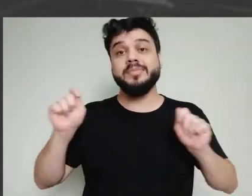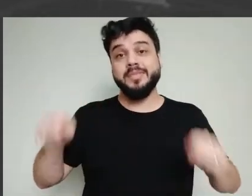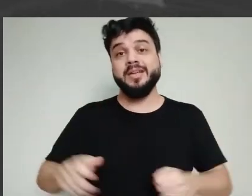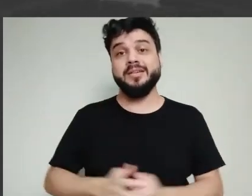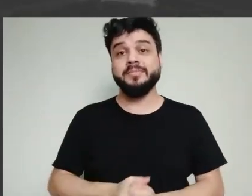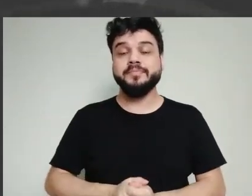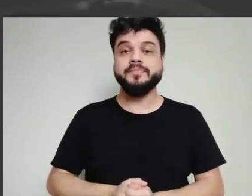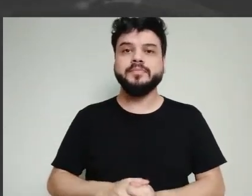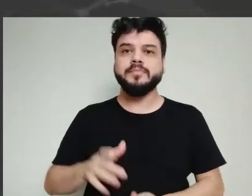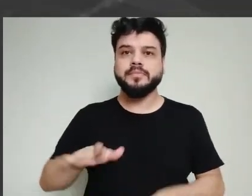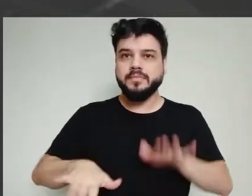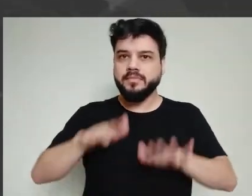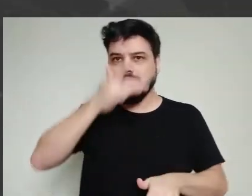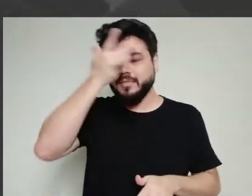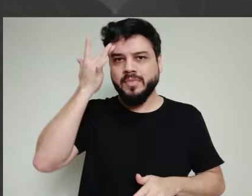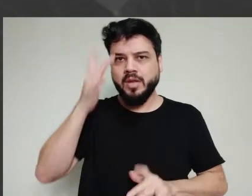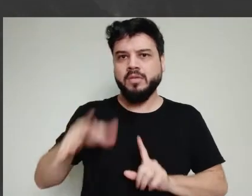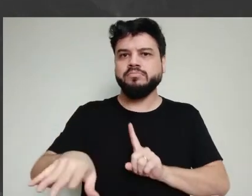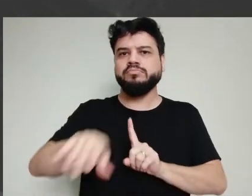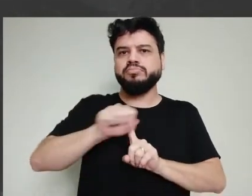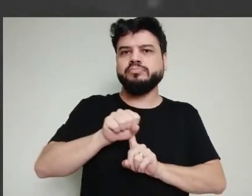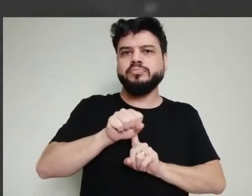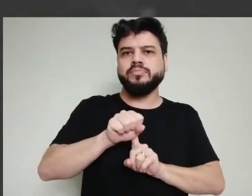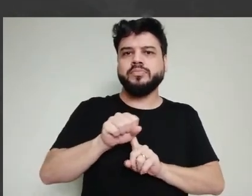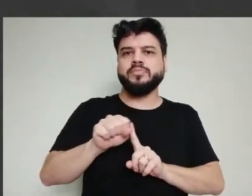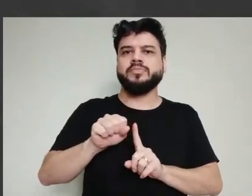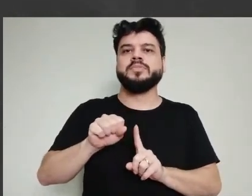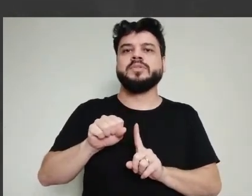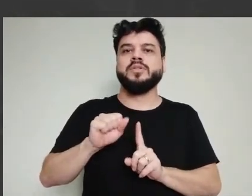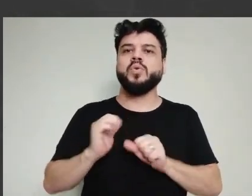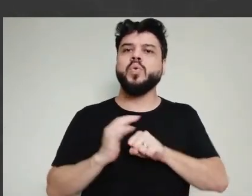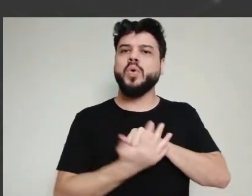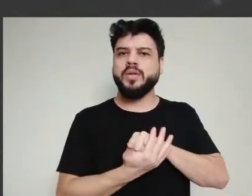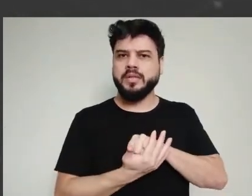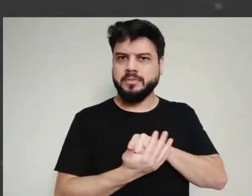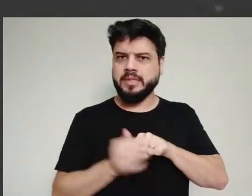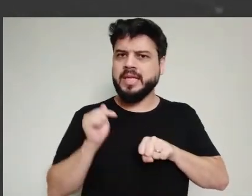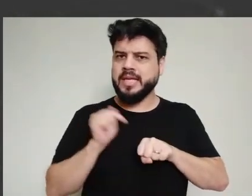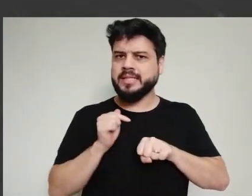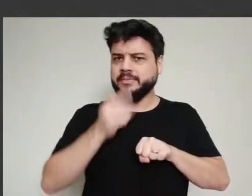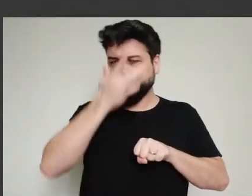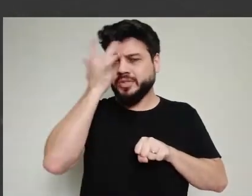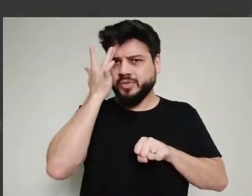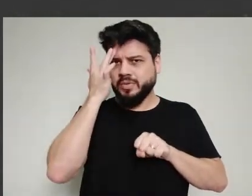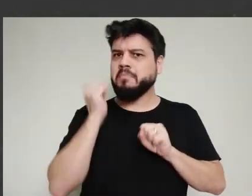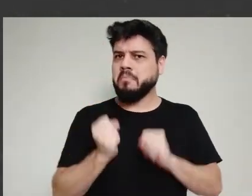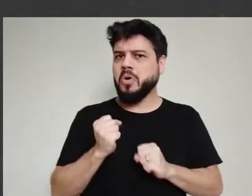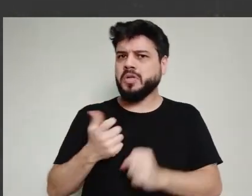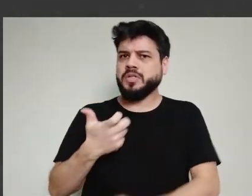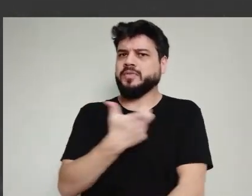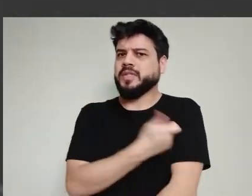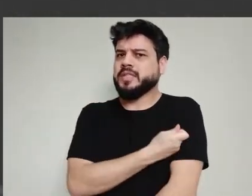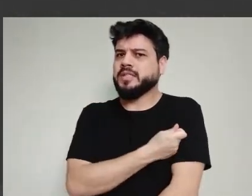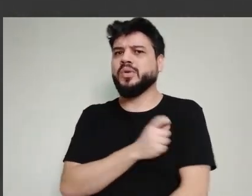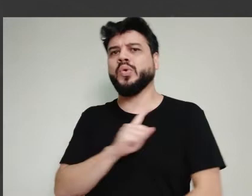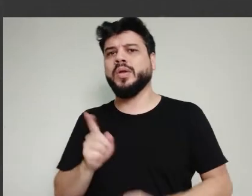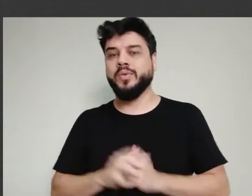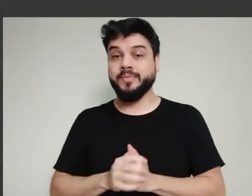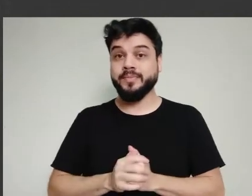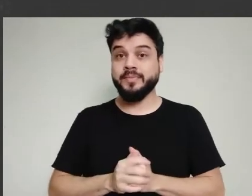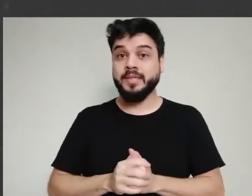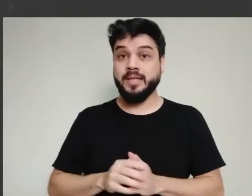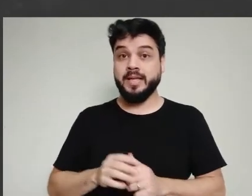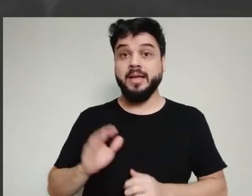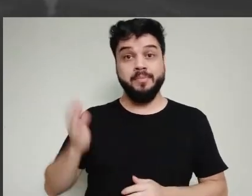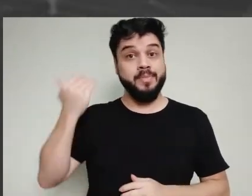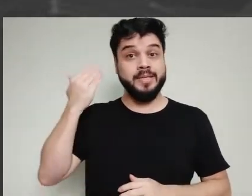pelo coronavírus, ela vai poder tomar essa vacina? Porque quando aconteceu nos casos da vacina da dengue, nós tivemos